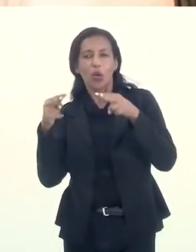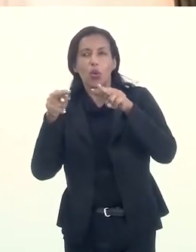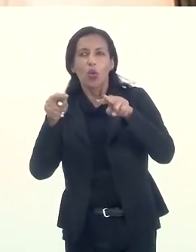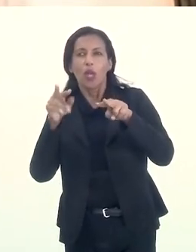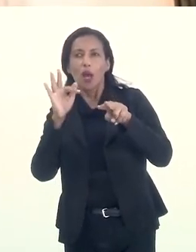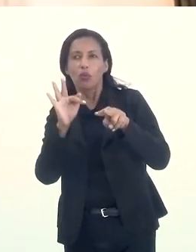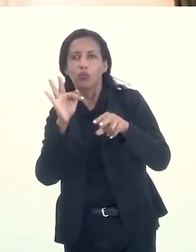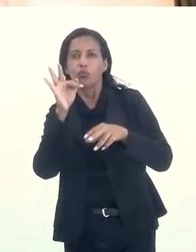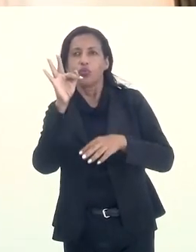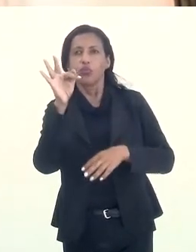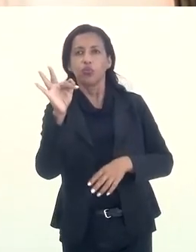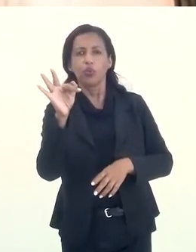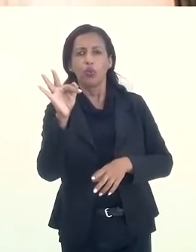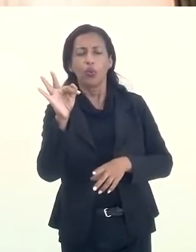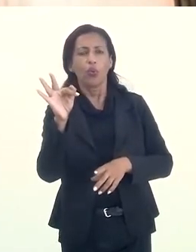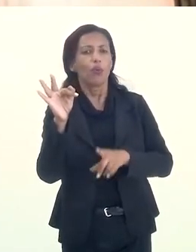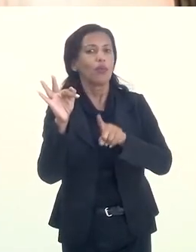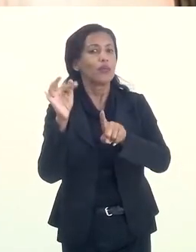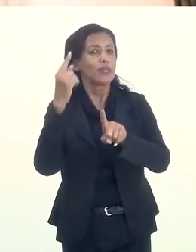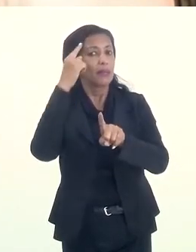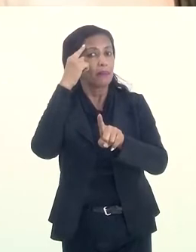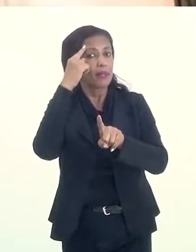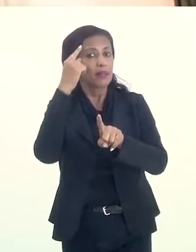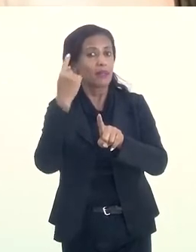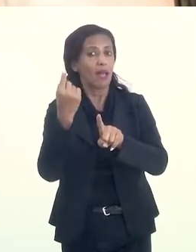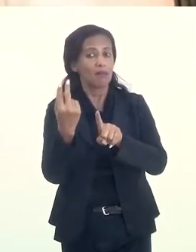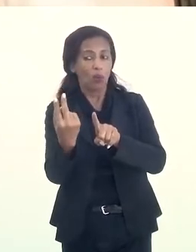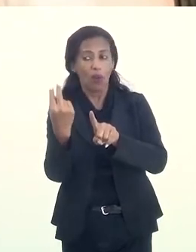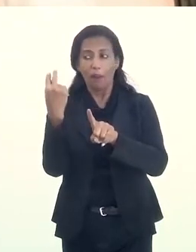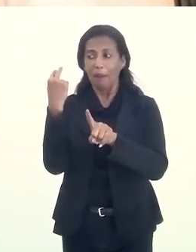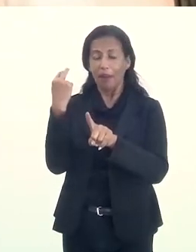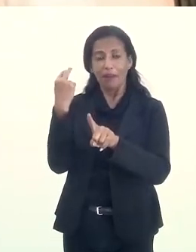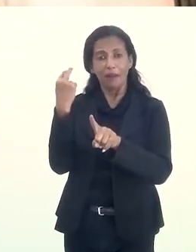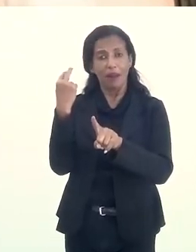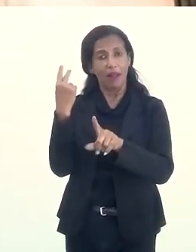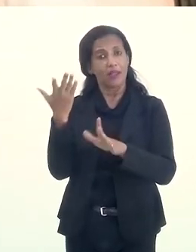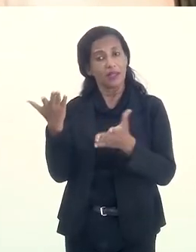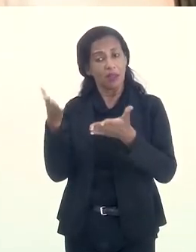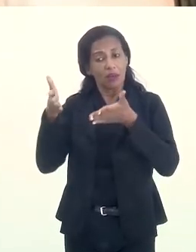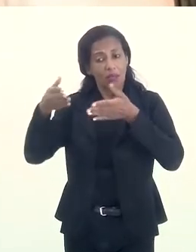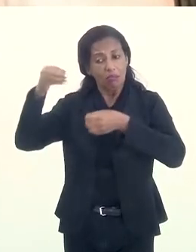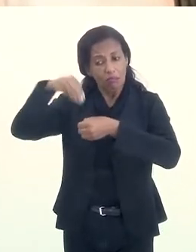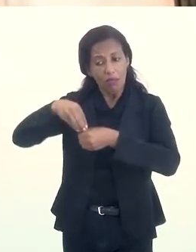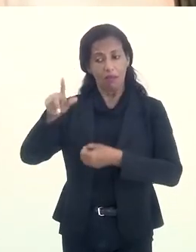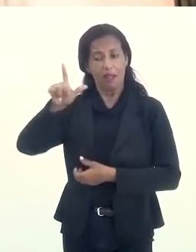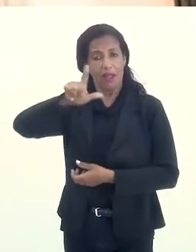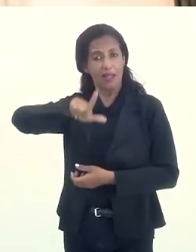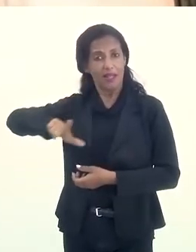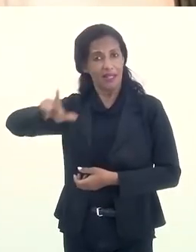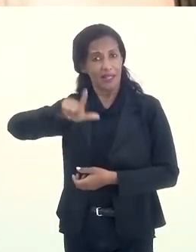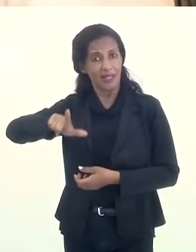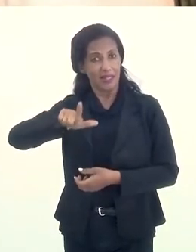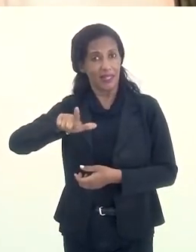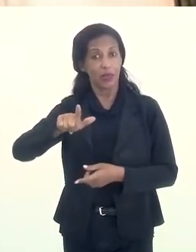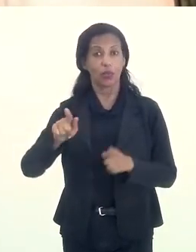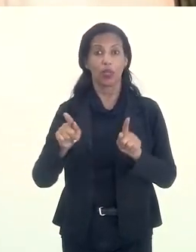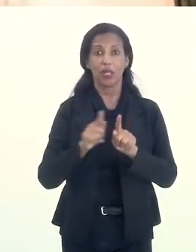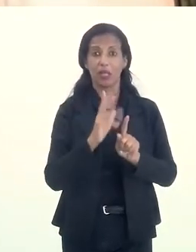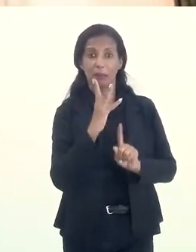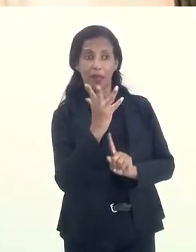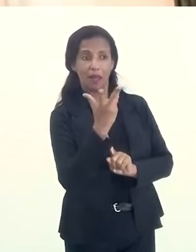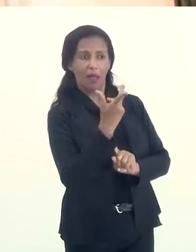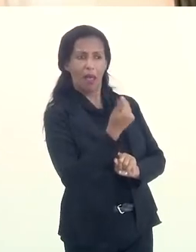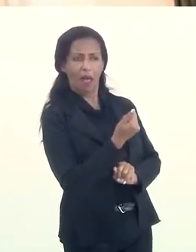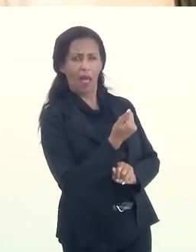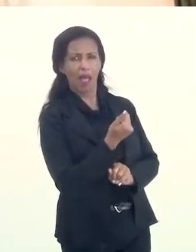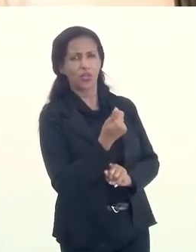é necessário o nós pensemos. Então, mais especialmente no caso da literatura e extensivamente no caso da